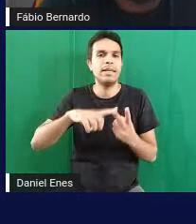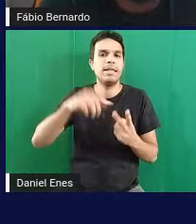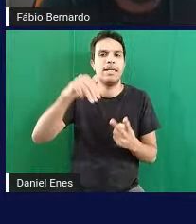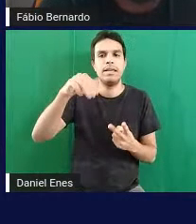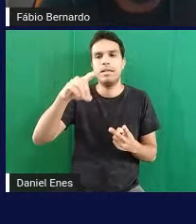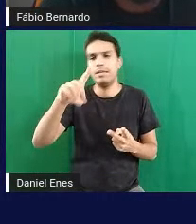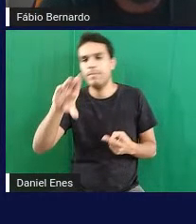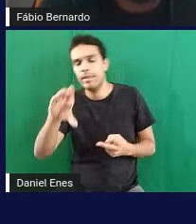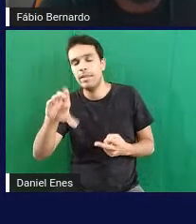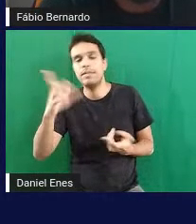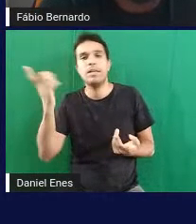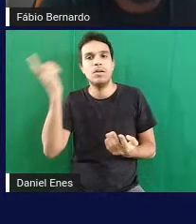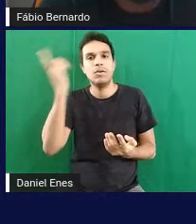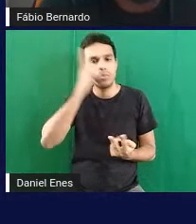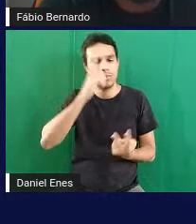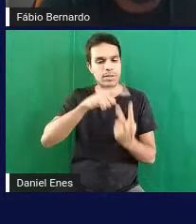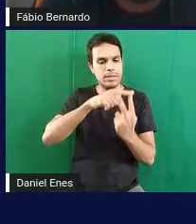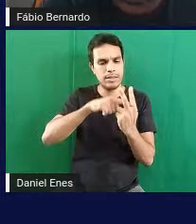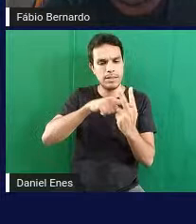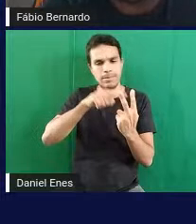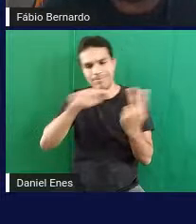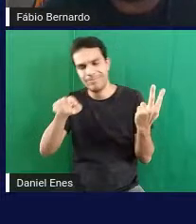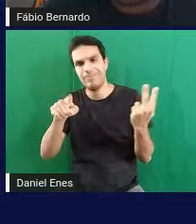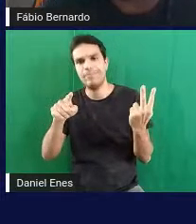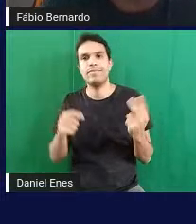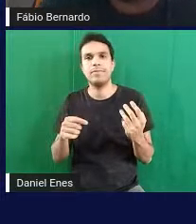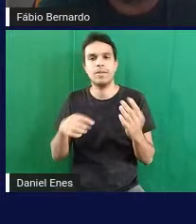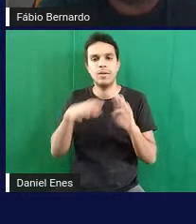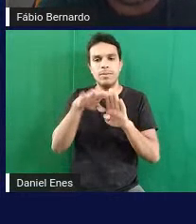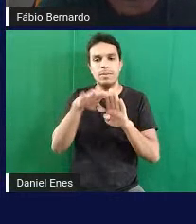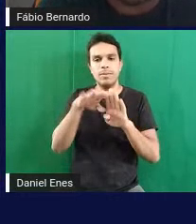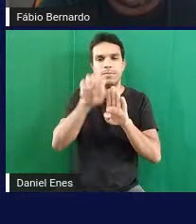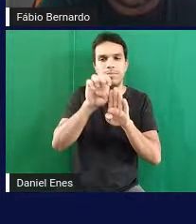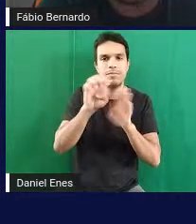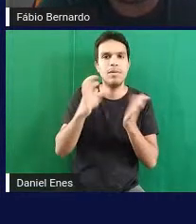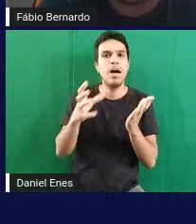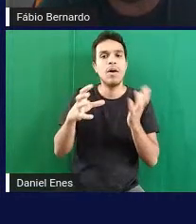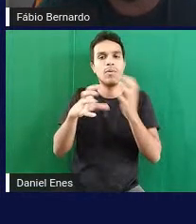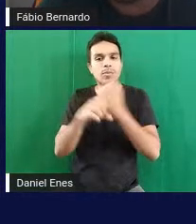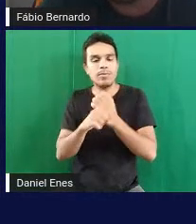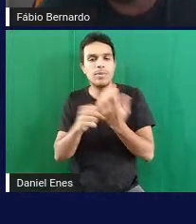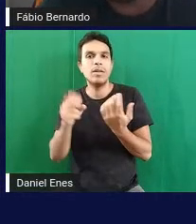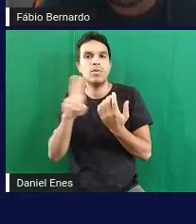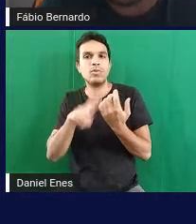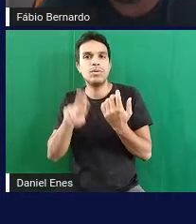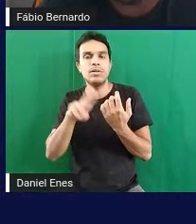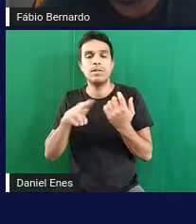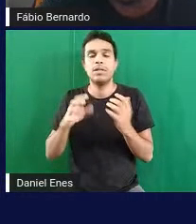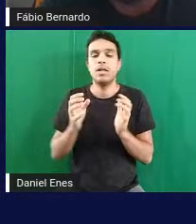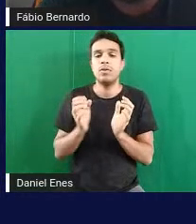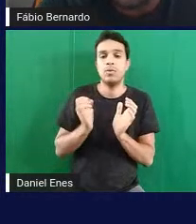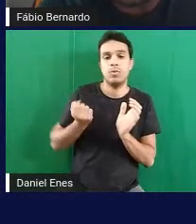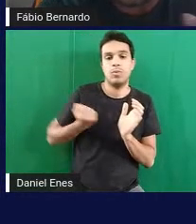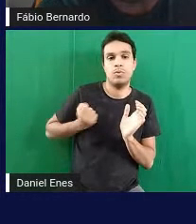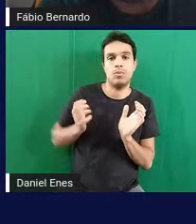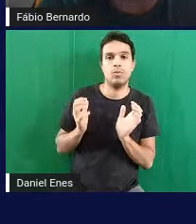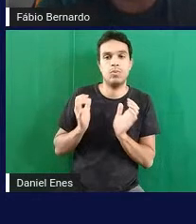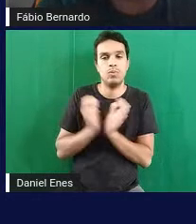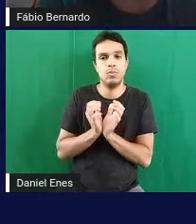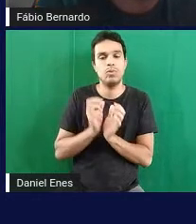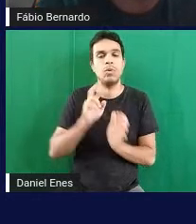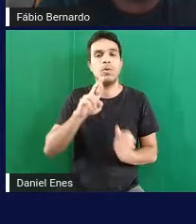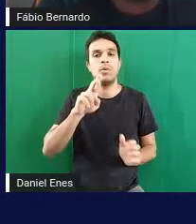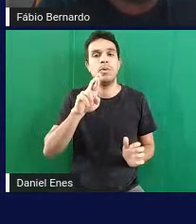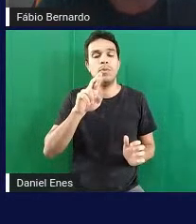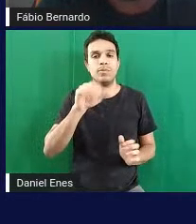raízes por exemplo potenciação de números naturais operações com números racionais né os números decimais enfim é